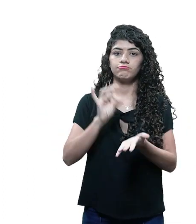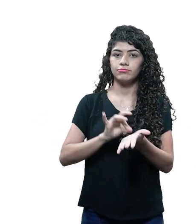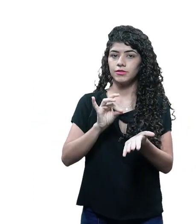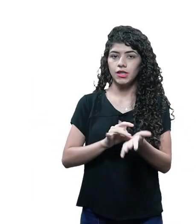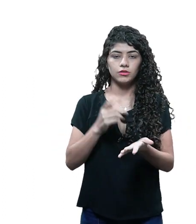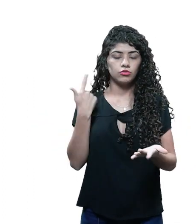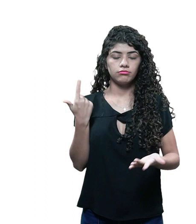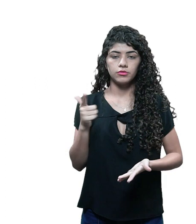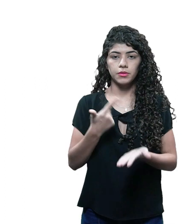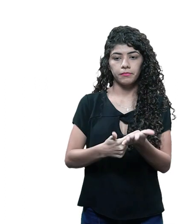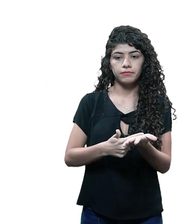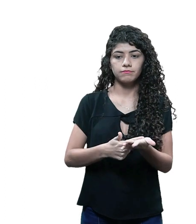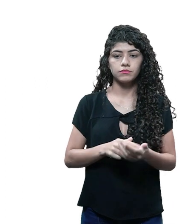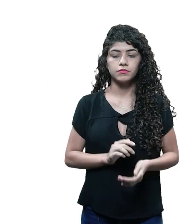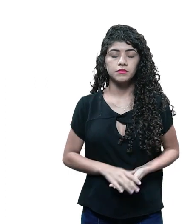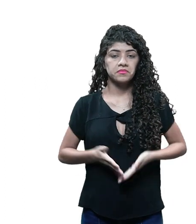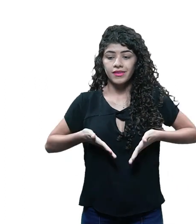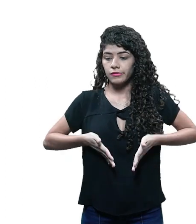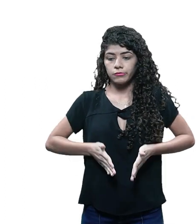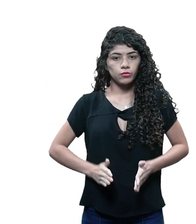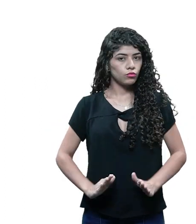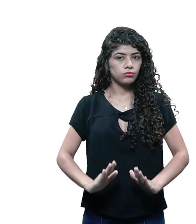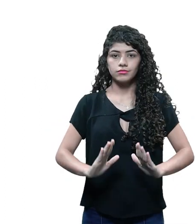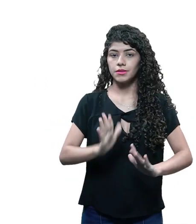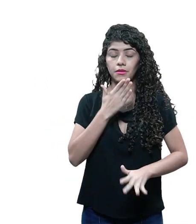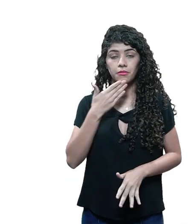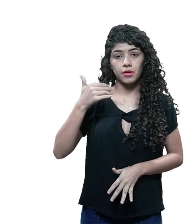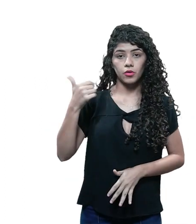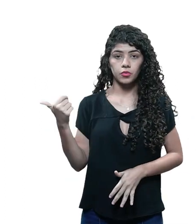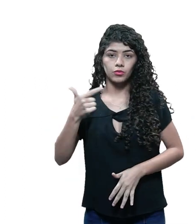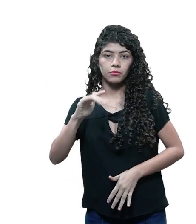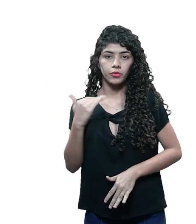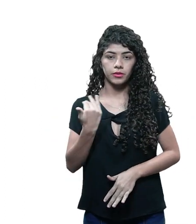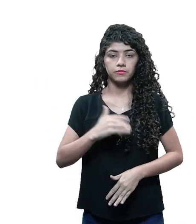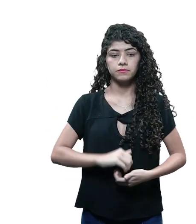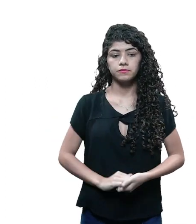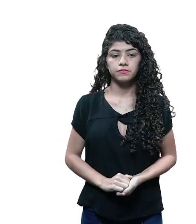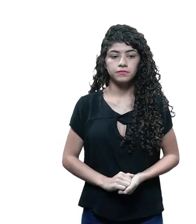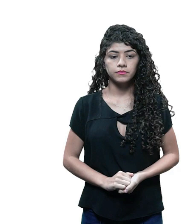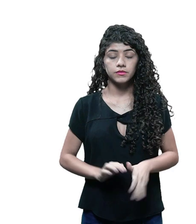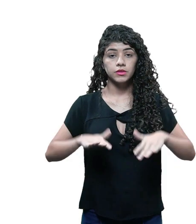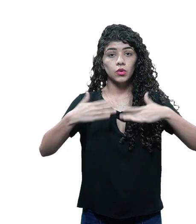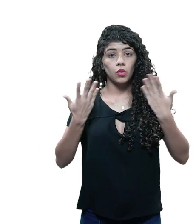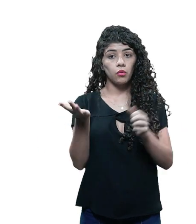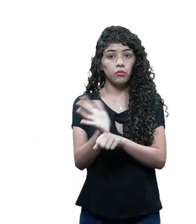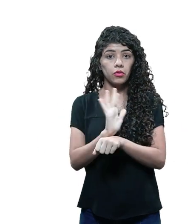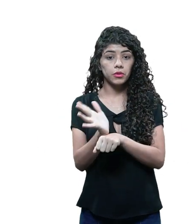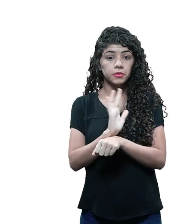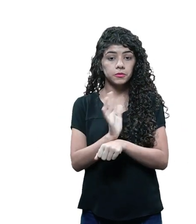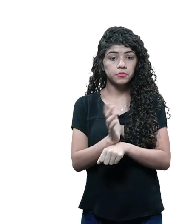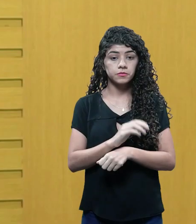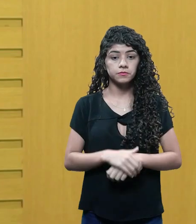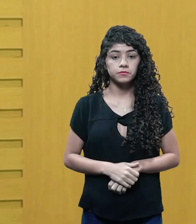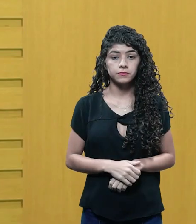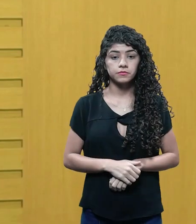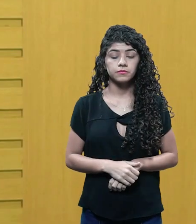fato não comprovado. Muitas vezes, não nascer é melhor do que morrer. Qual é o filme?